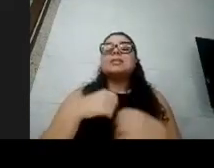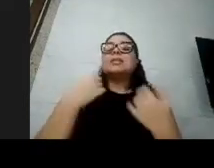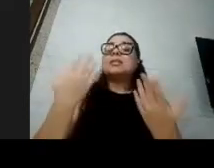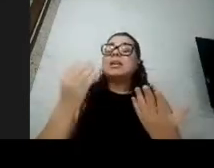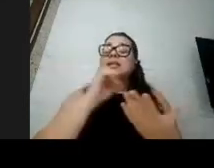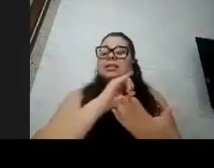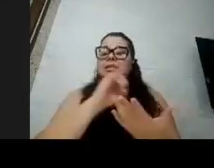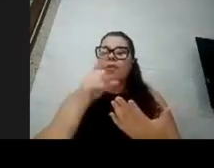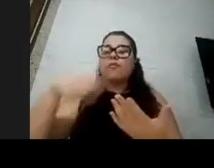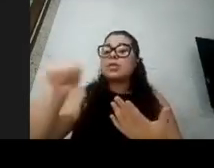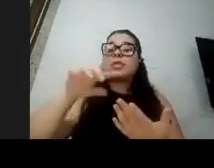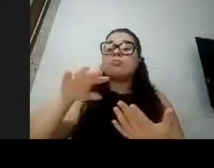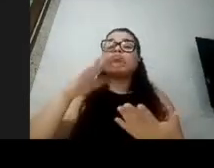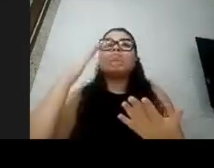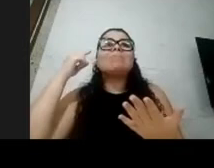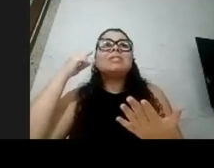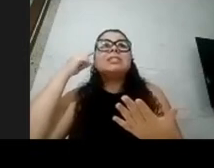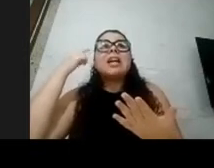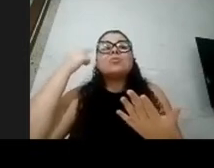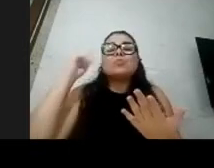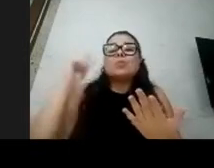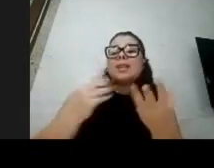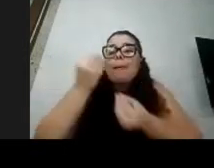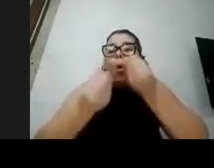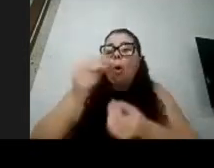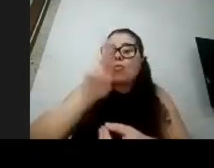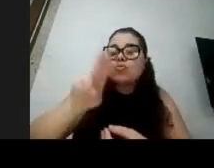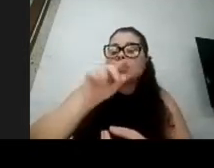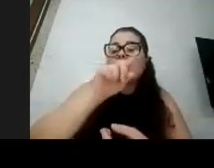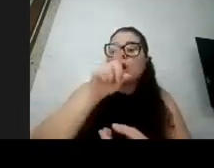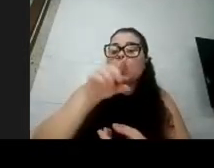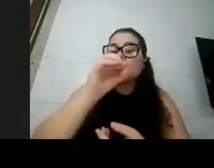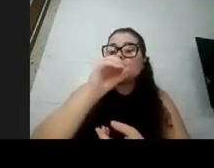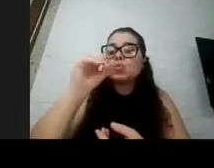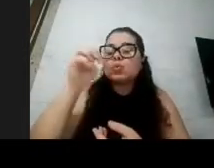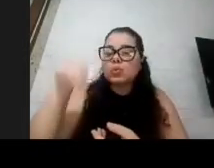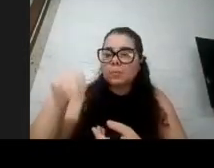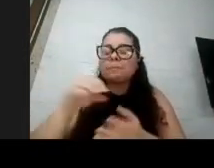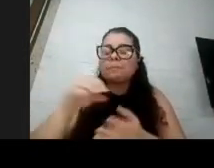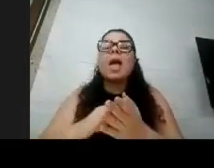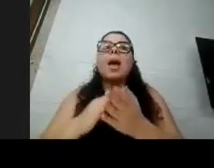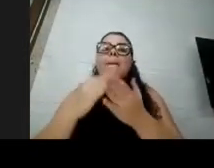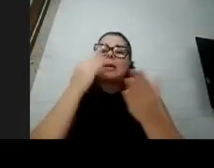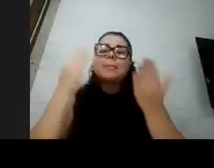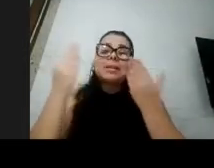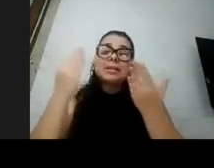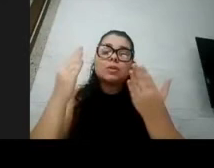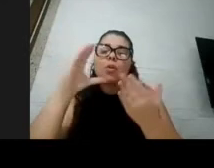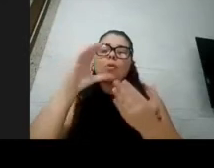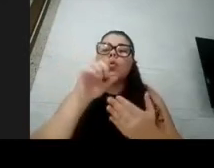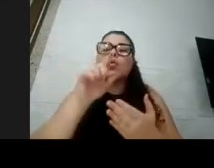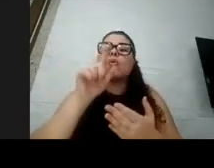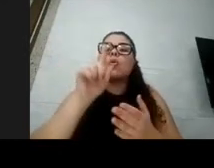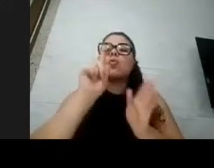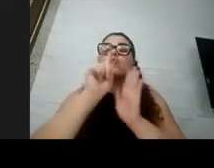direito o Zoom ou está usando o Zoom pela primeira vez, assim como o Google Classroom, eu vou explicar